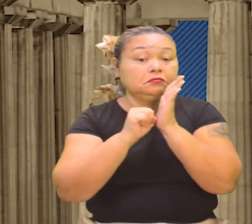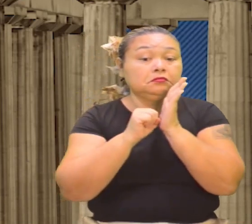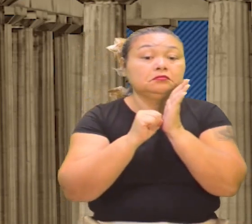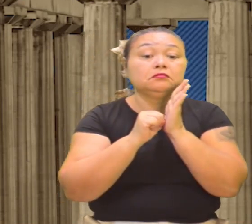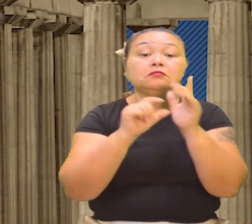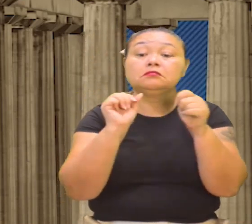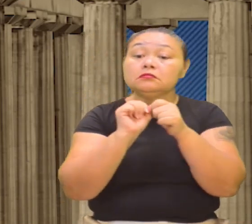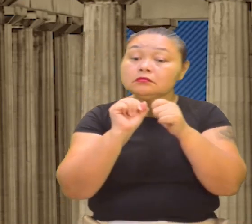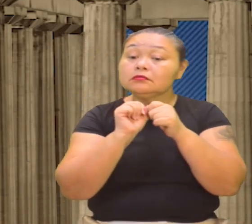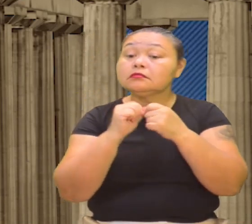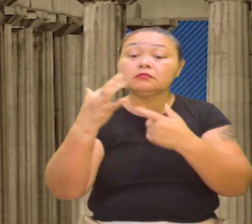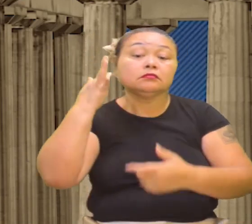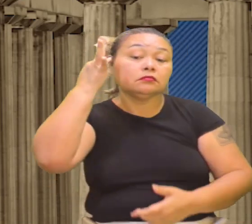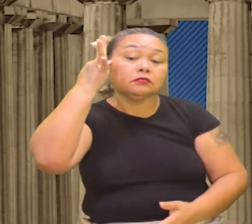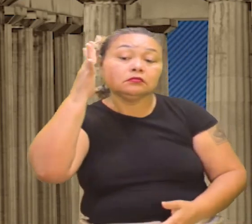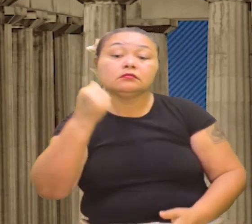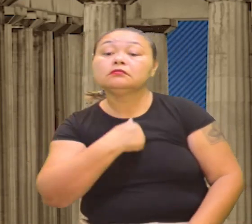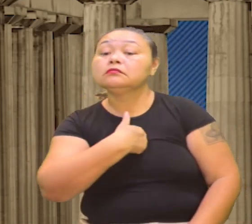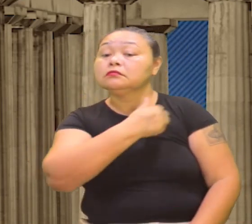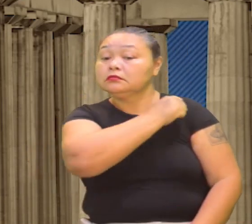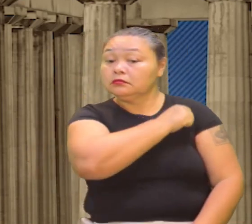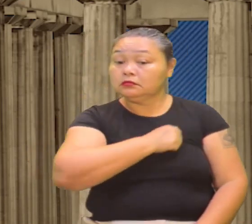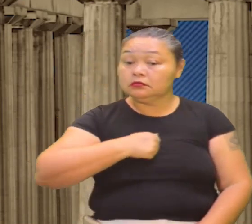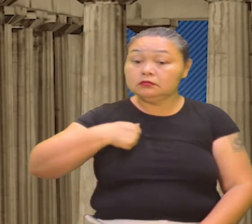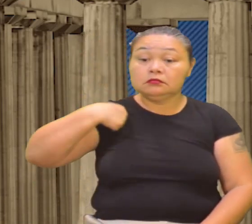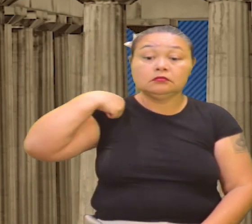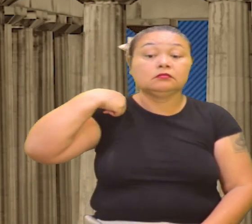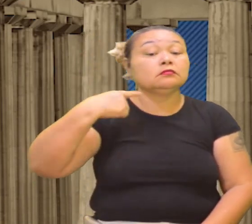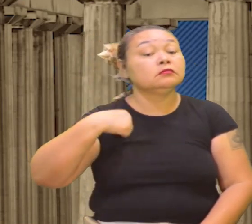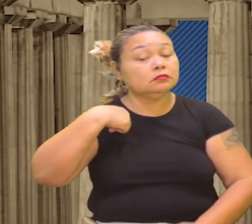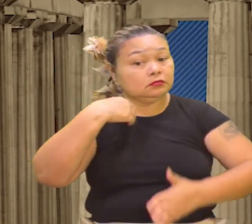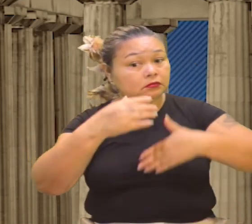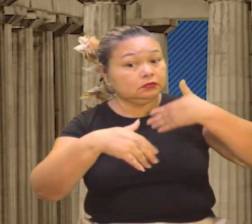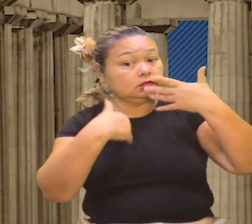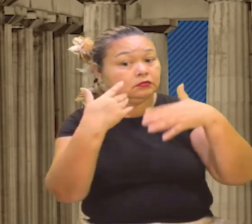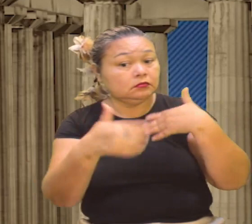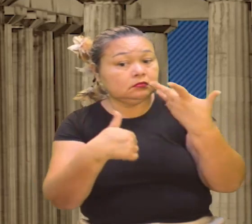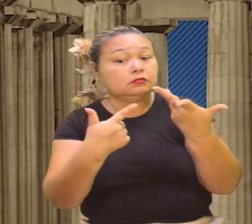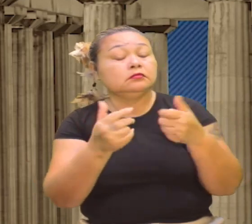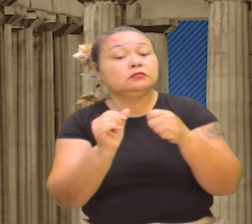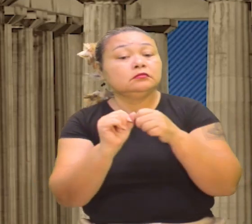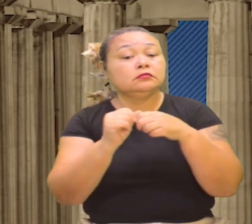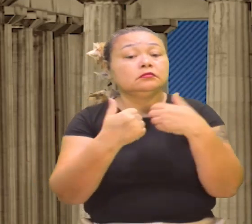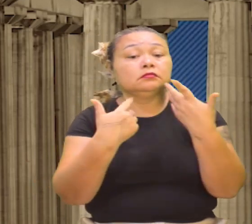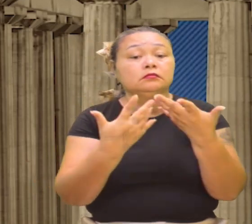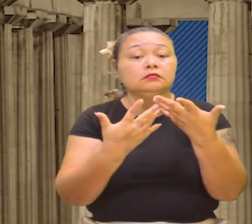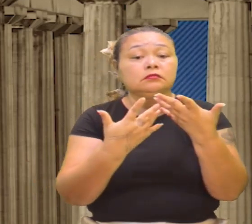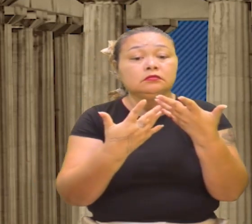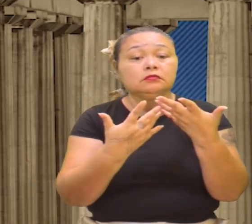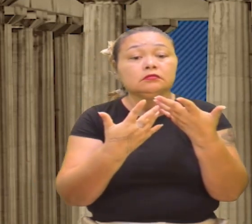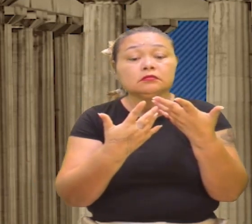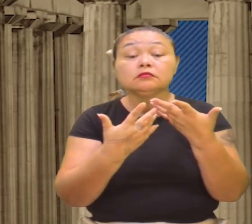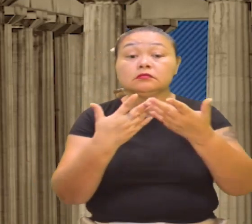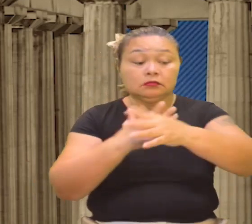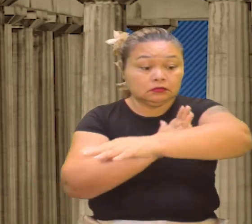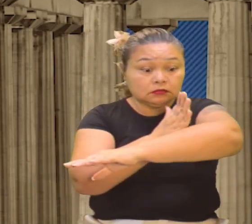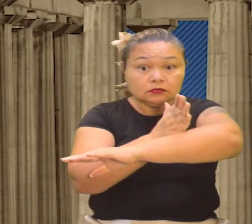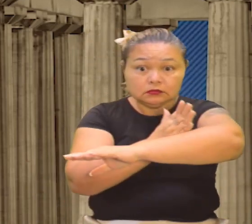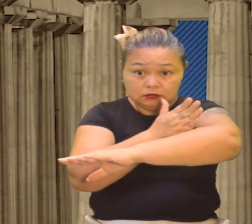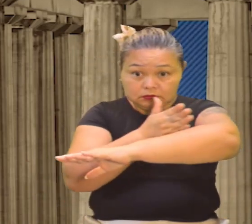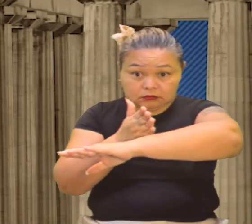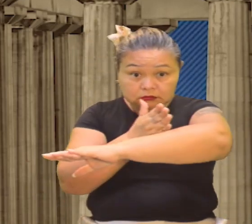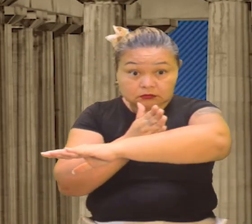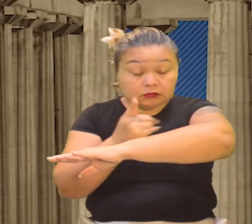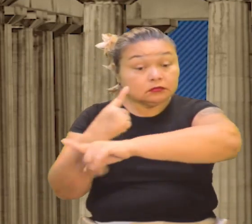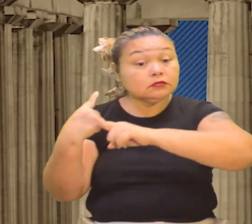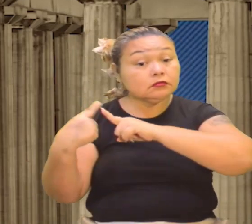Aristóteles, o apoiou, tá, o geocentrismo. Vocês vão ver também ao longo das nossas aulas. E a Idade Média pegou